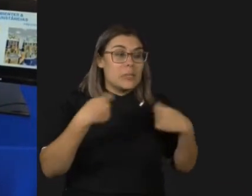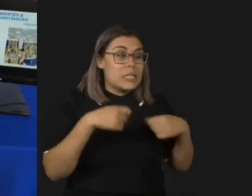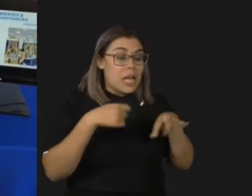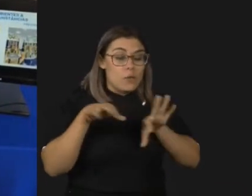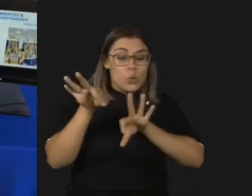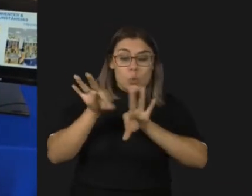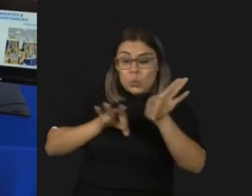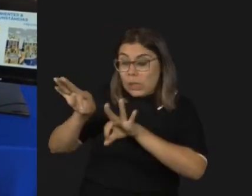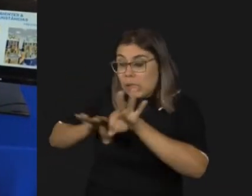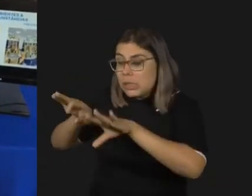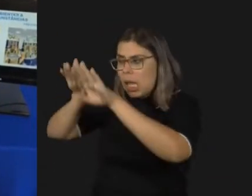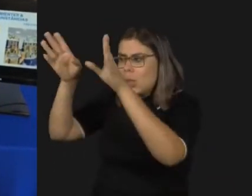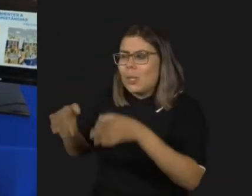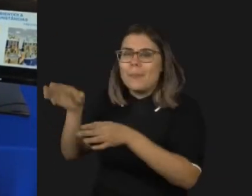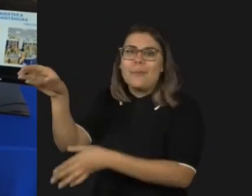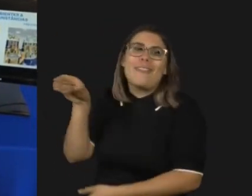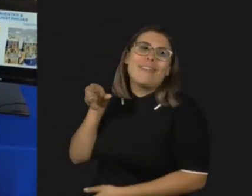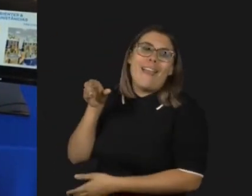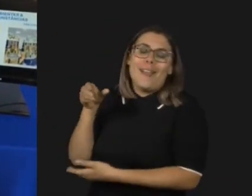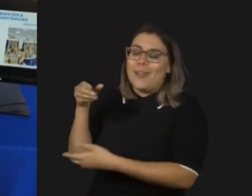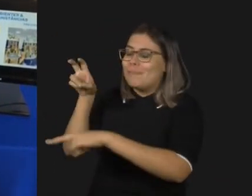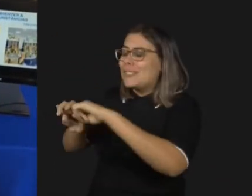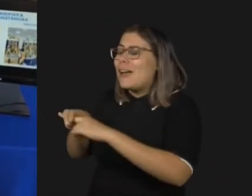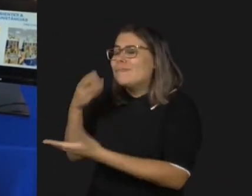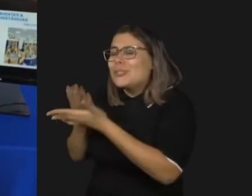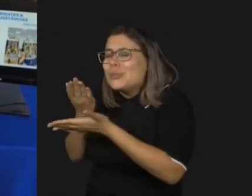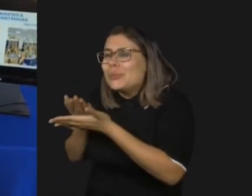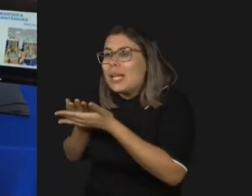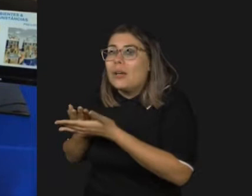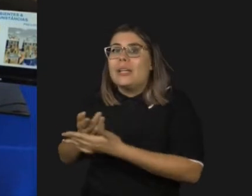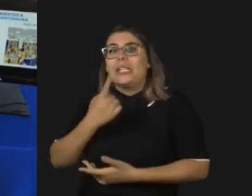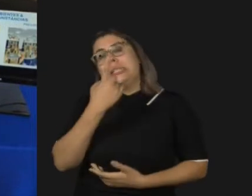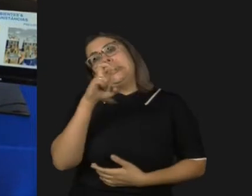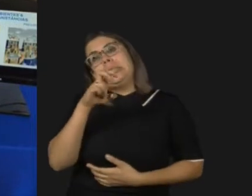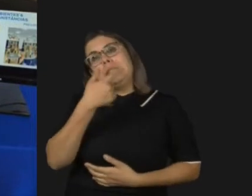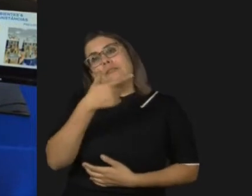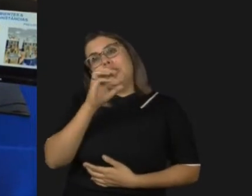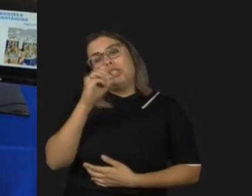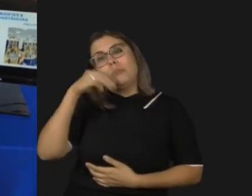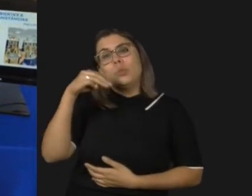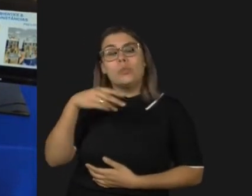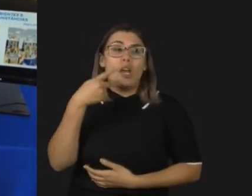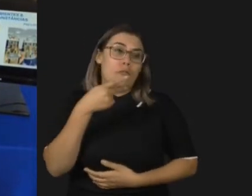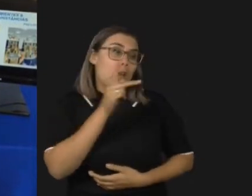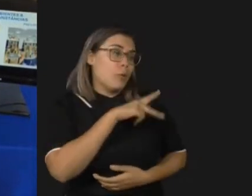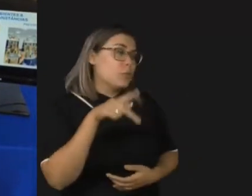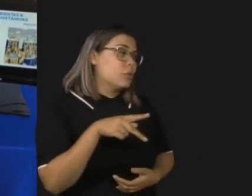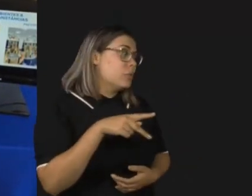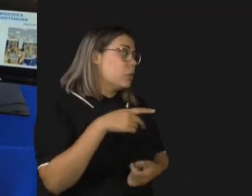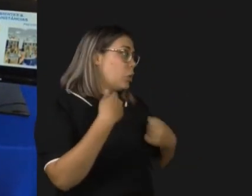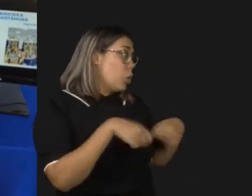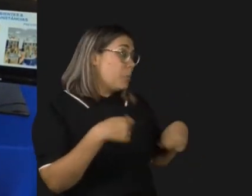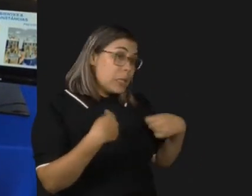organizado da biblioteca a cada 15, 20 minutos. E aí, tive que falar com os professores para dizer, olha, eu